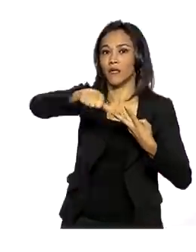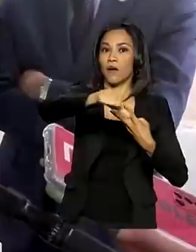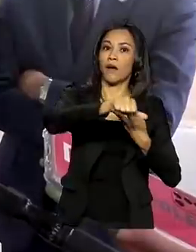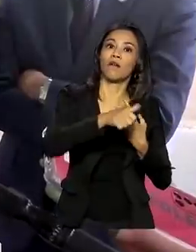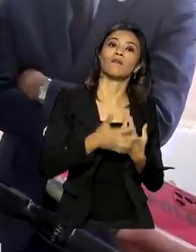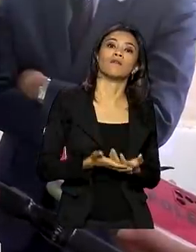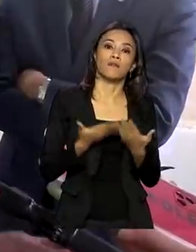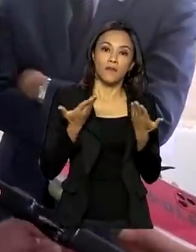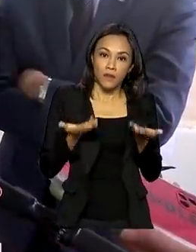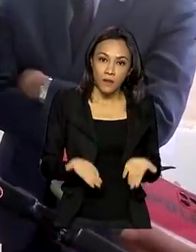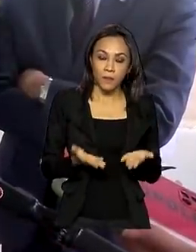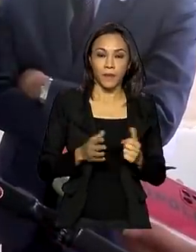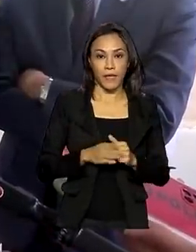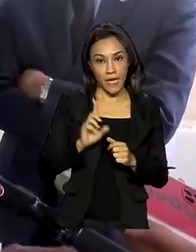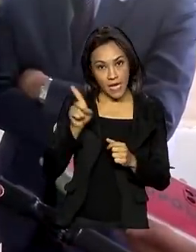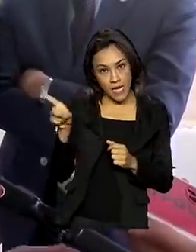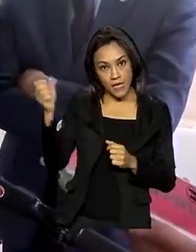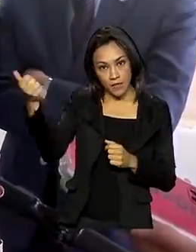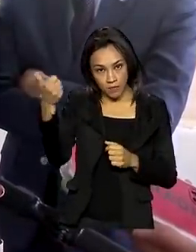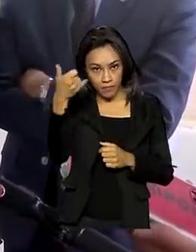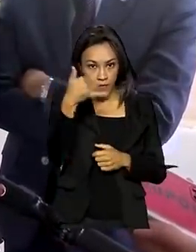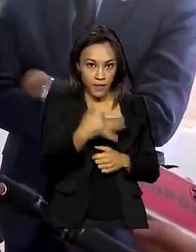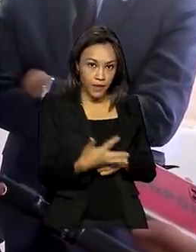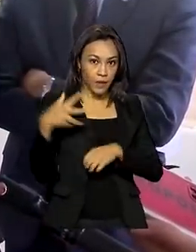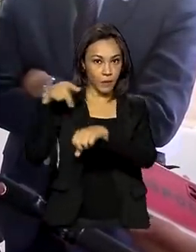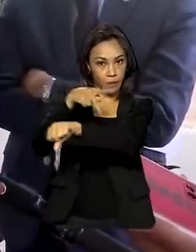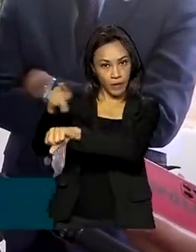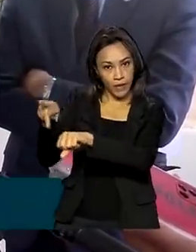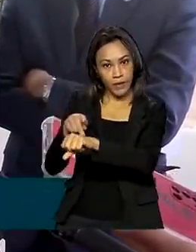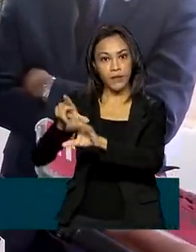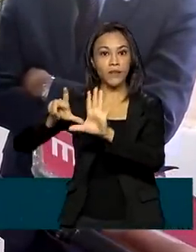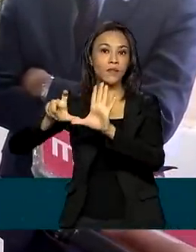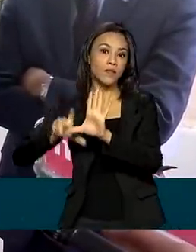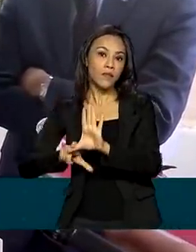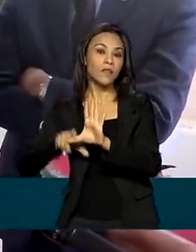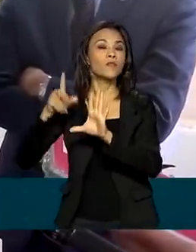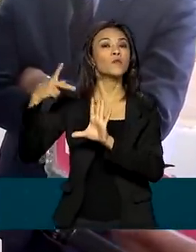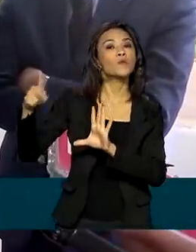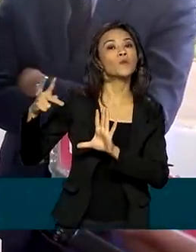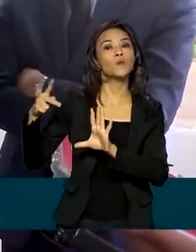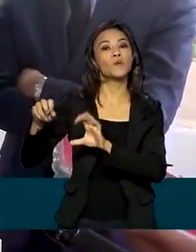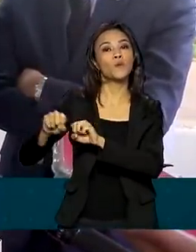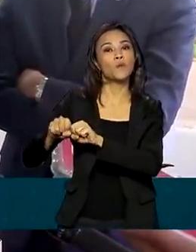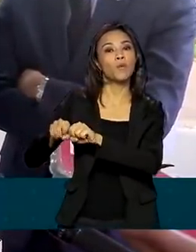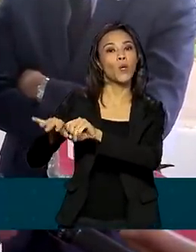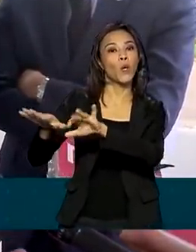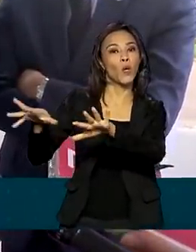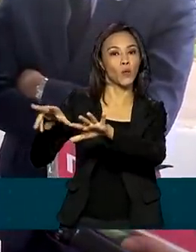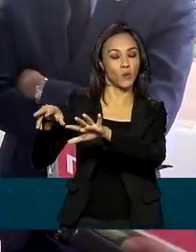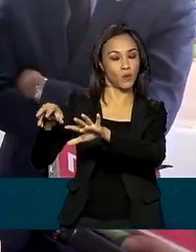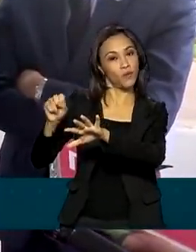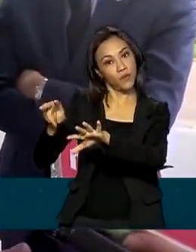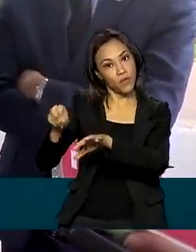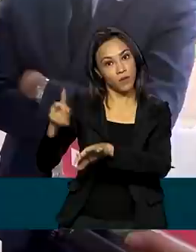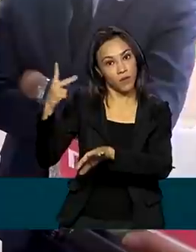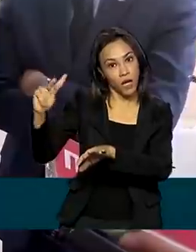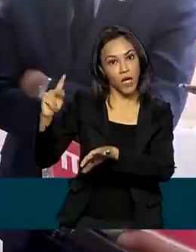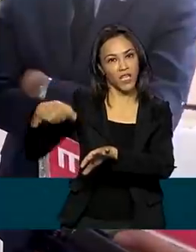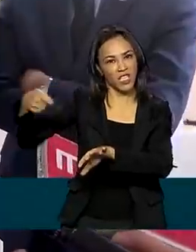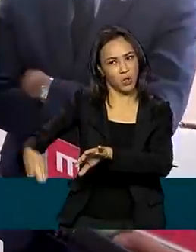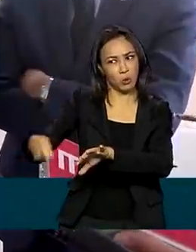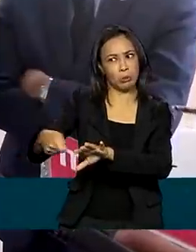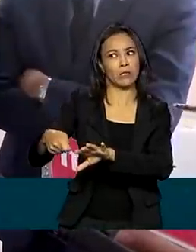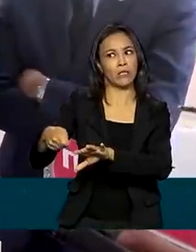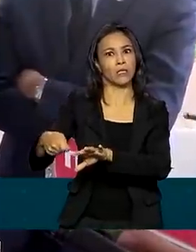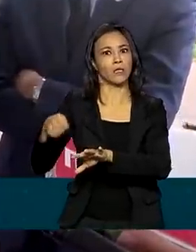ponderada. Então, eles colocam em consideração a questão epidemiológica do país deles. Eles têm sido rigorosos